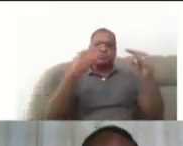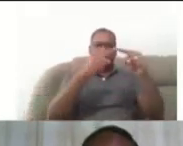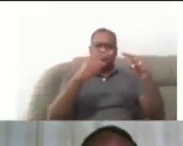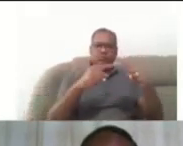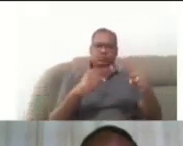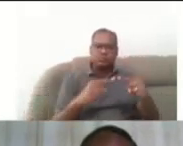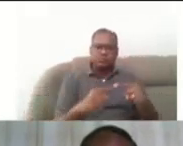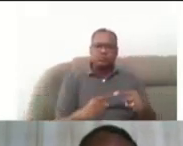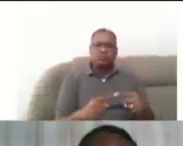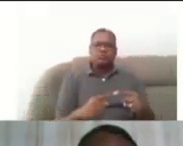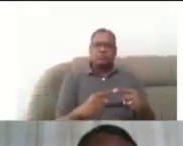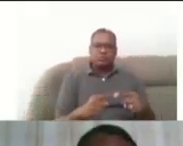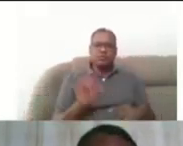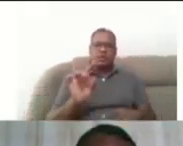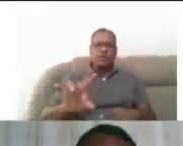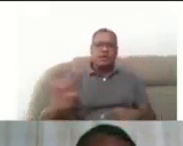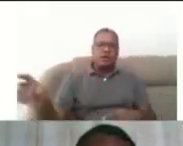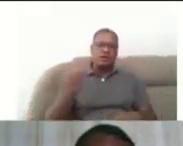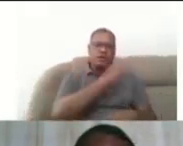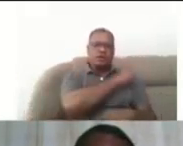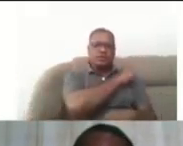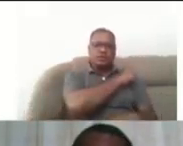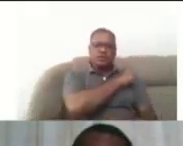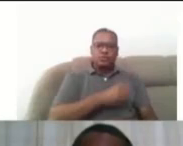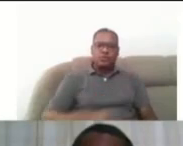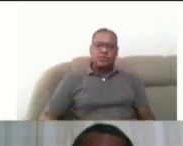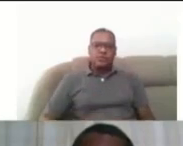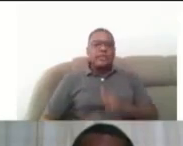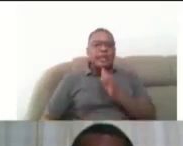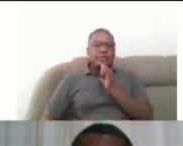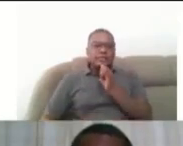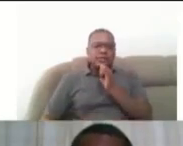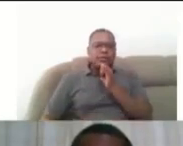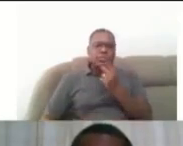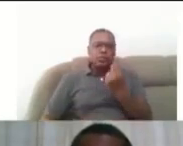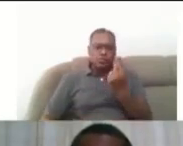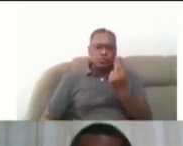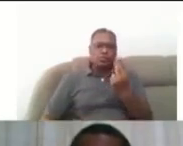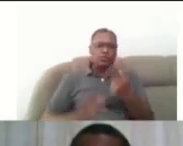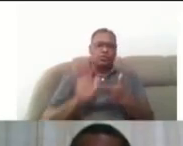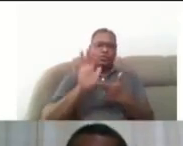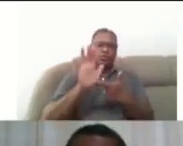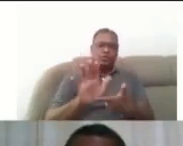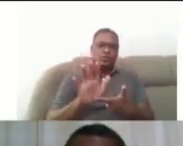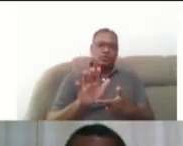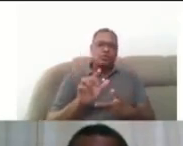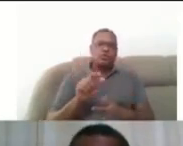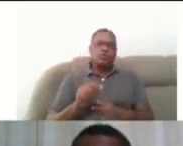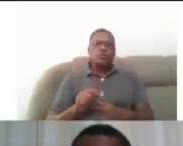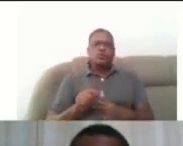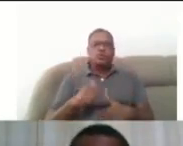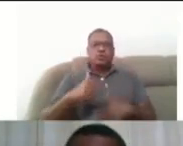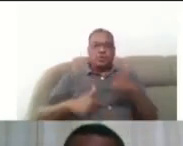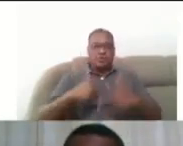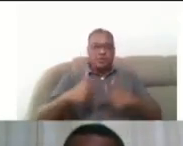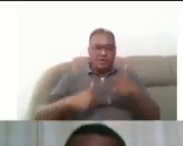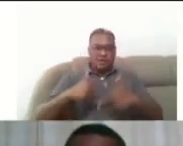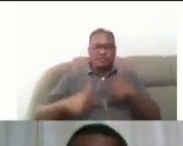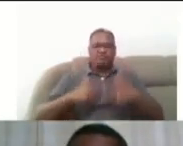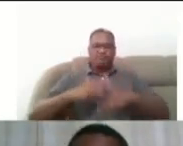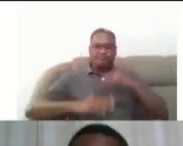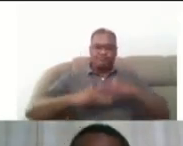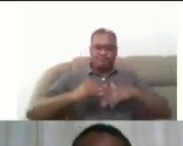de cada aluno. um exemplo disso que eu posso citar de serviço oferecido pelo